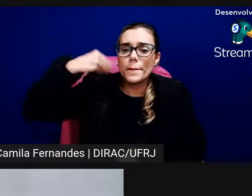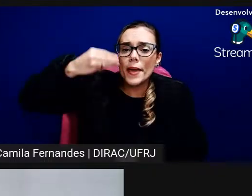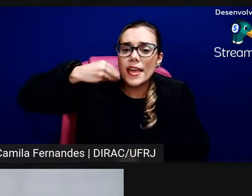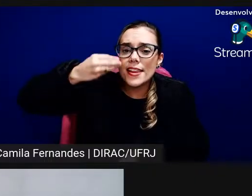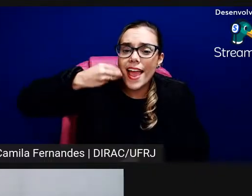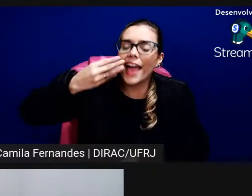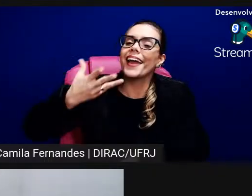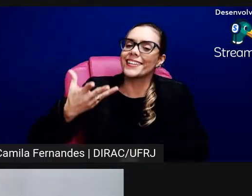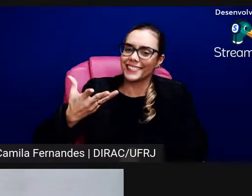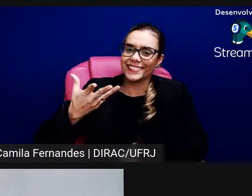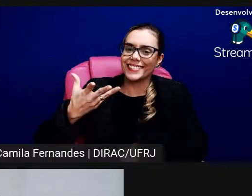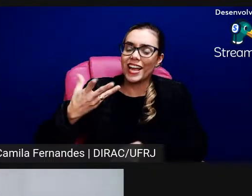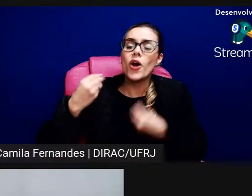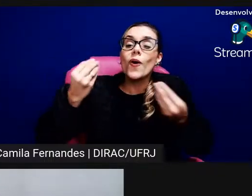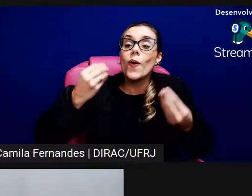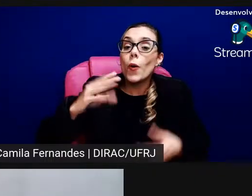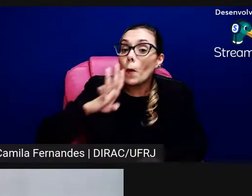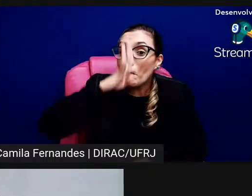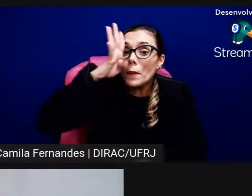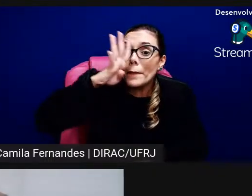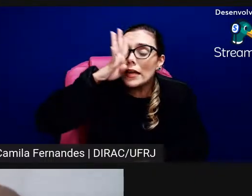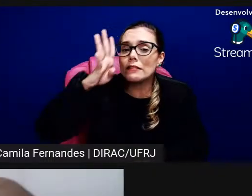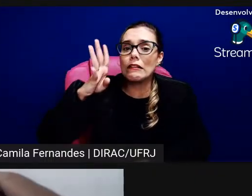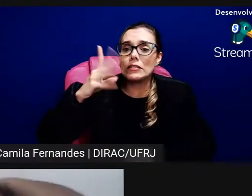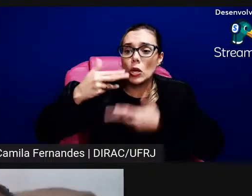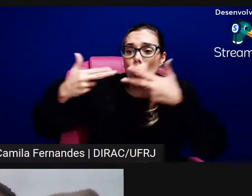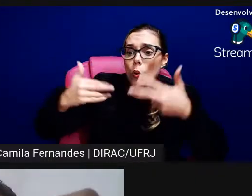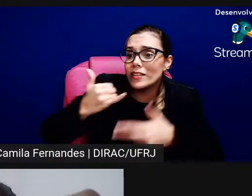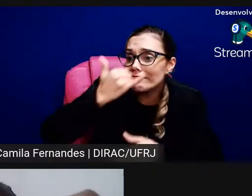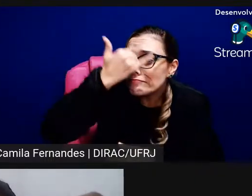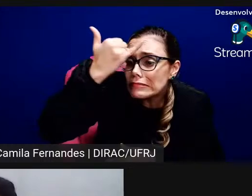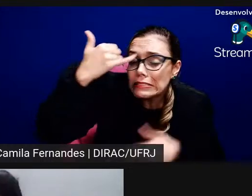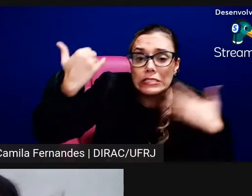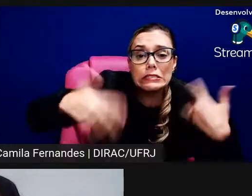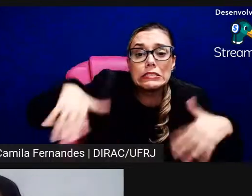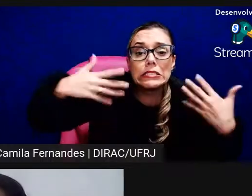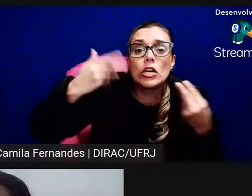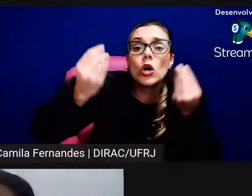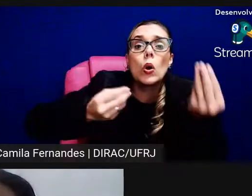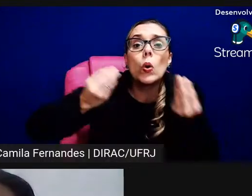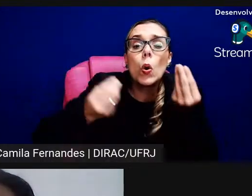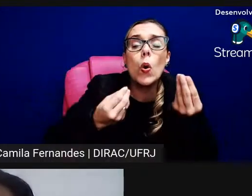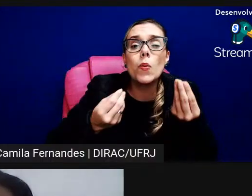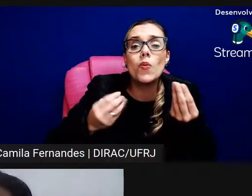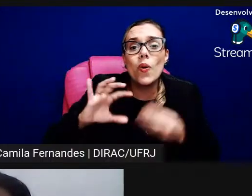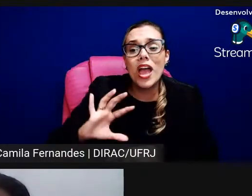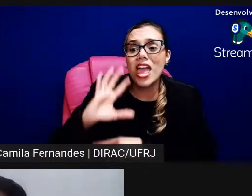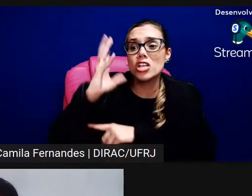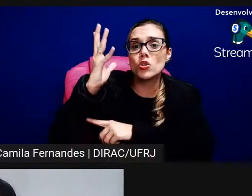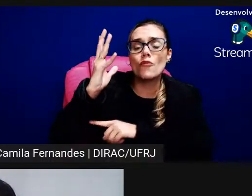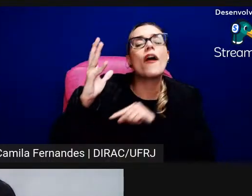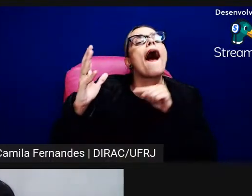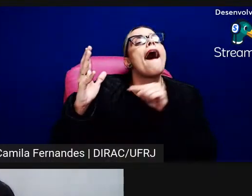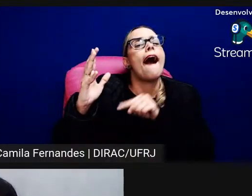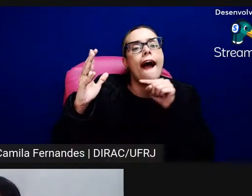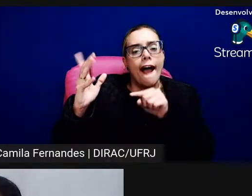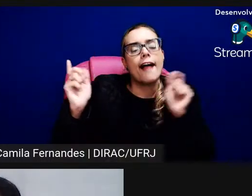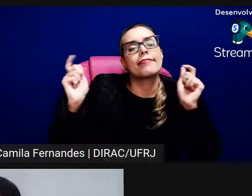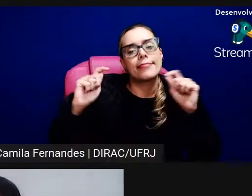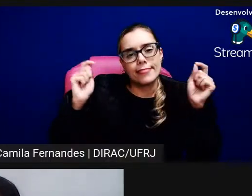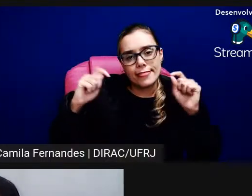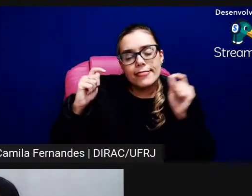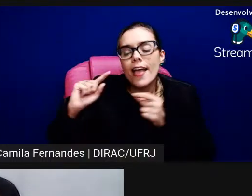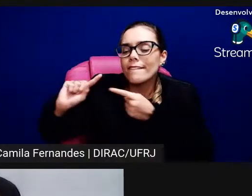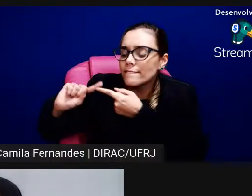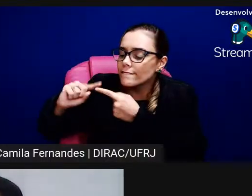os acasos com o imprevisto né a obra a exposição e a obra elas não estão dadas elas vão acontecer isso é uma coisa que me